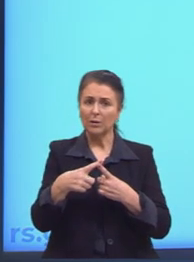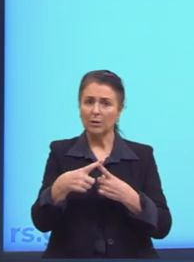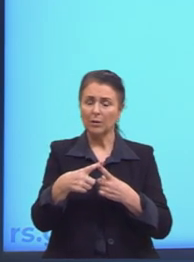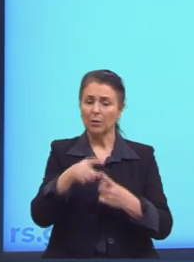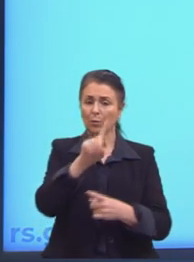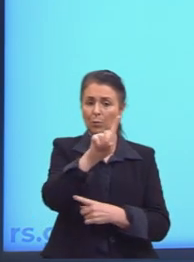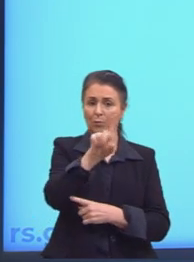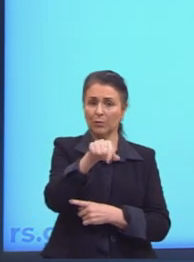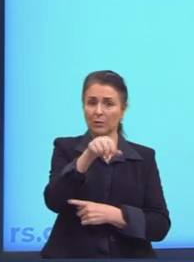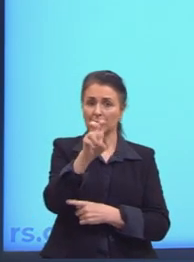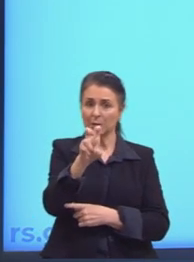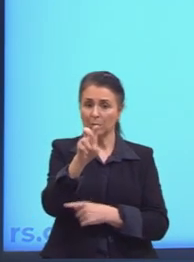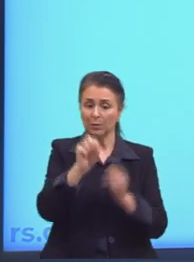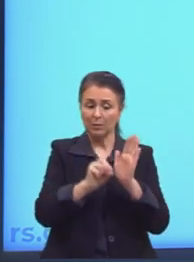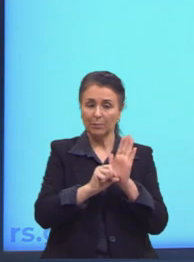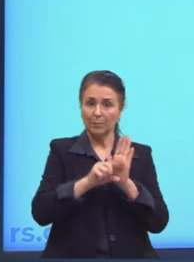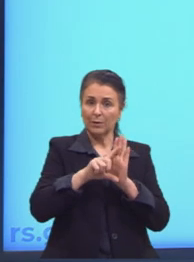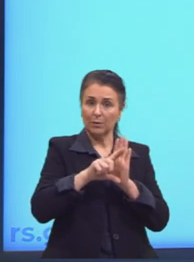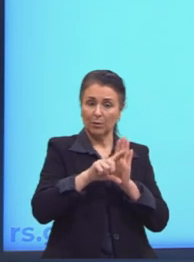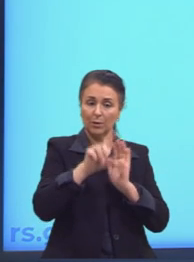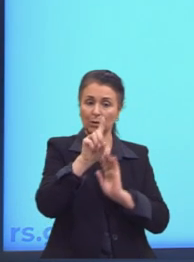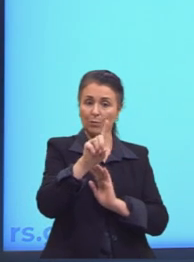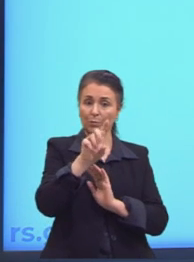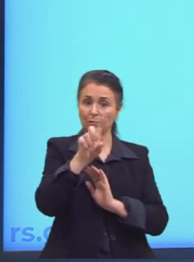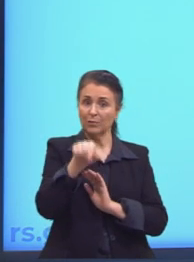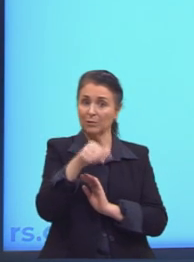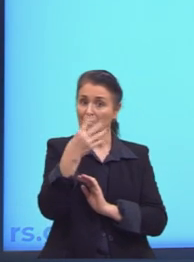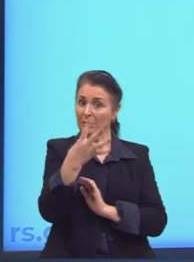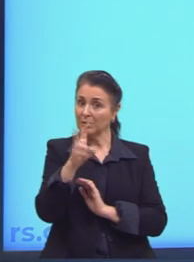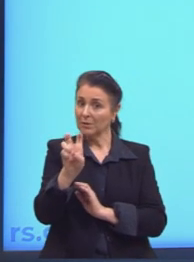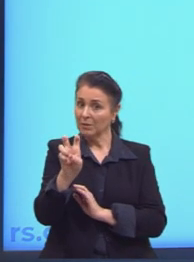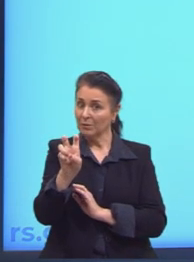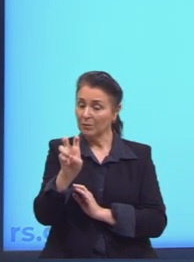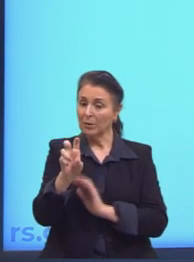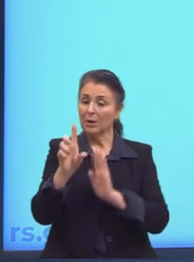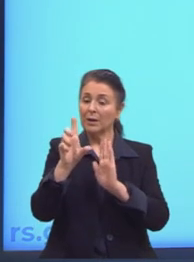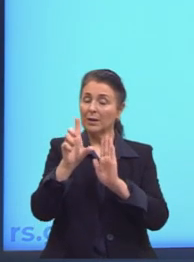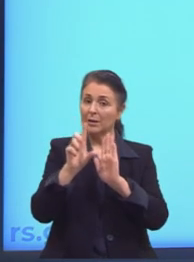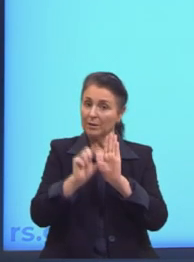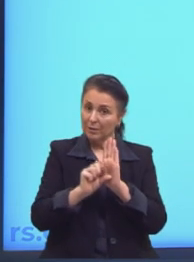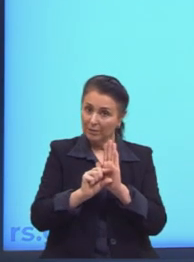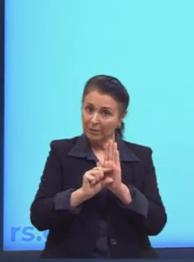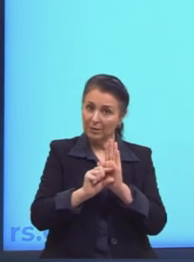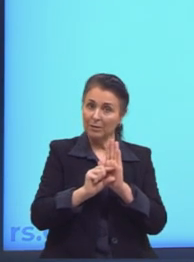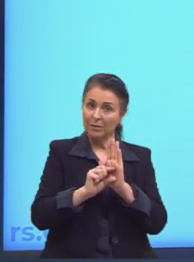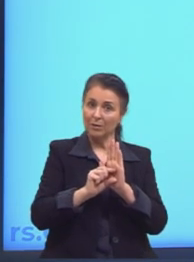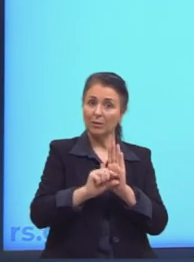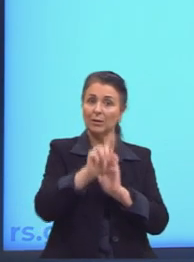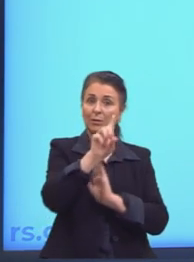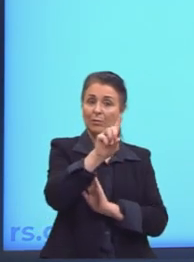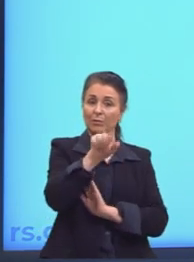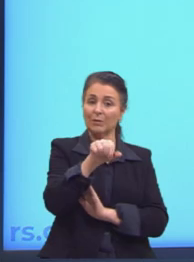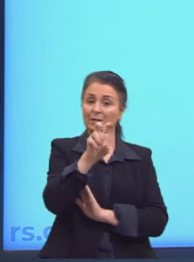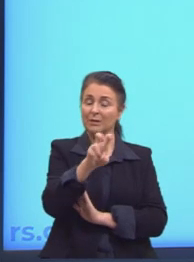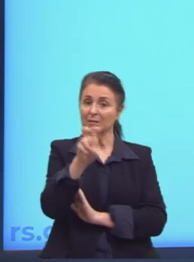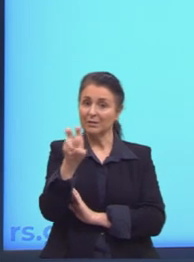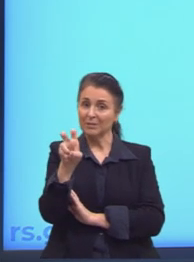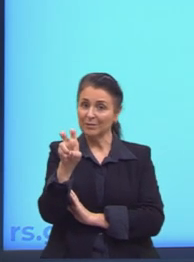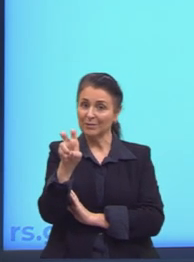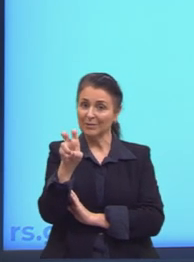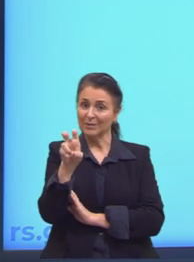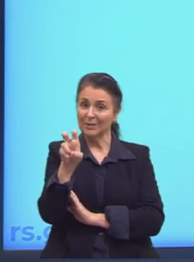o 1,5 ele é maior do que 1,45 e ele é menor do que 1,55. Ele está